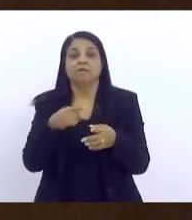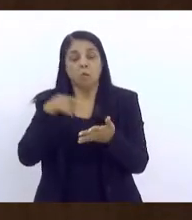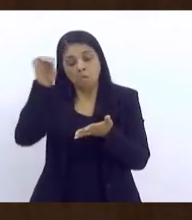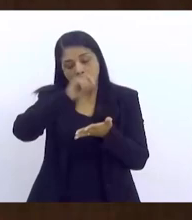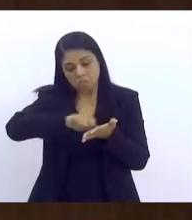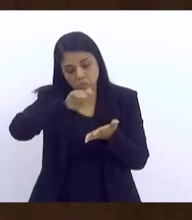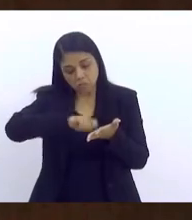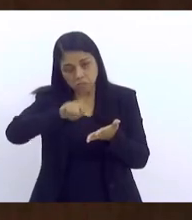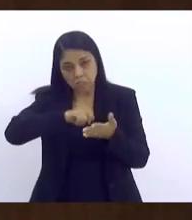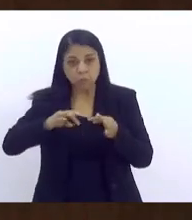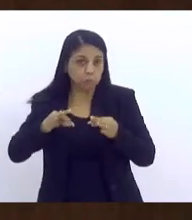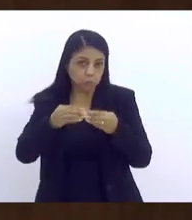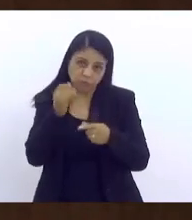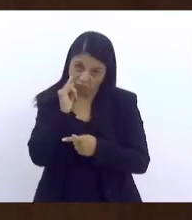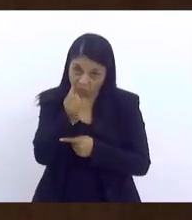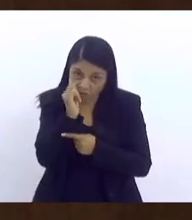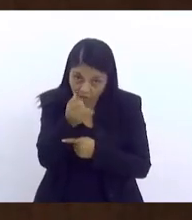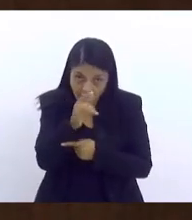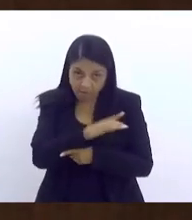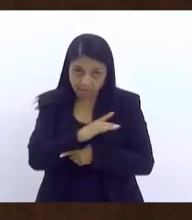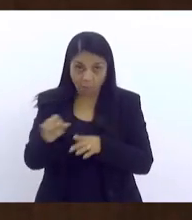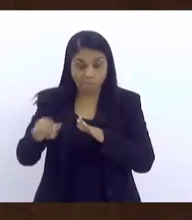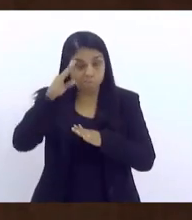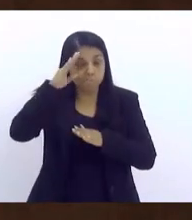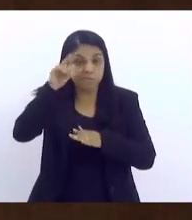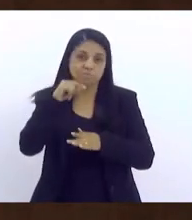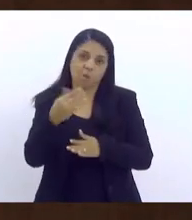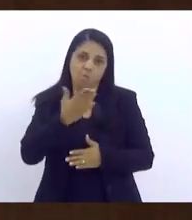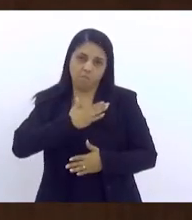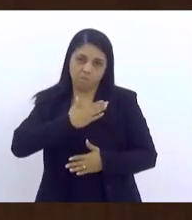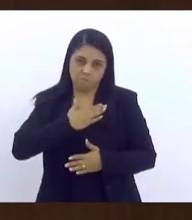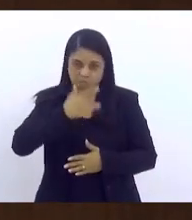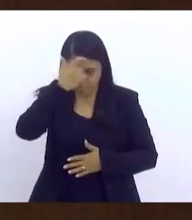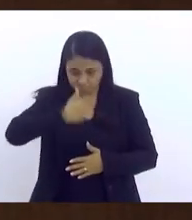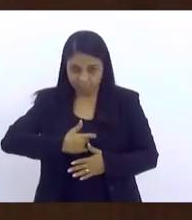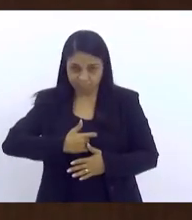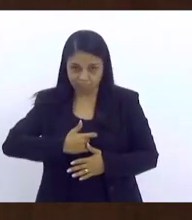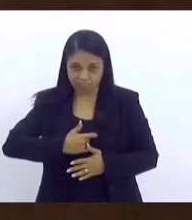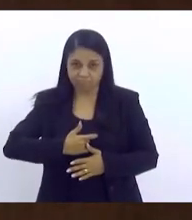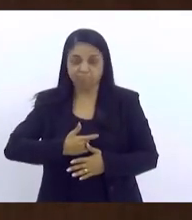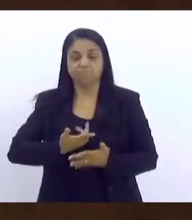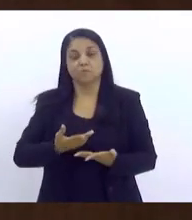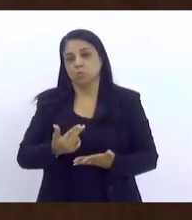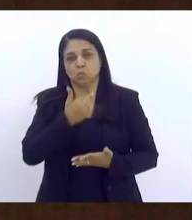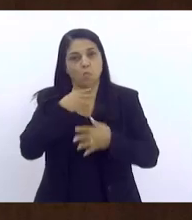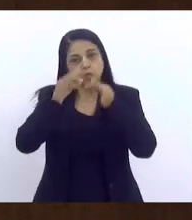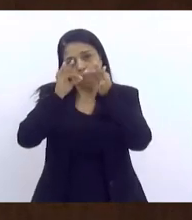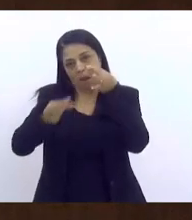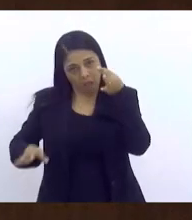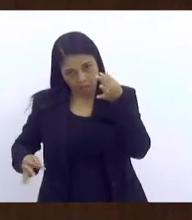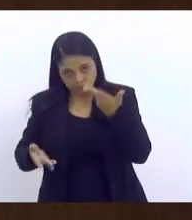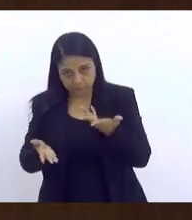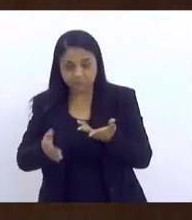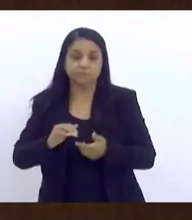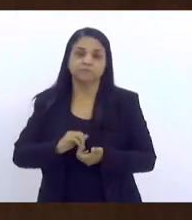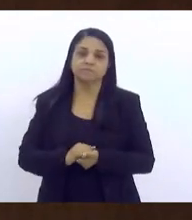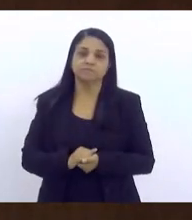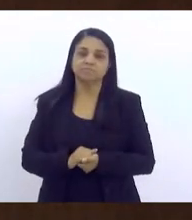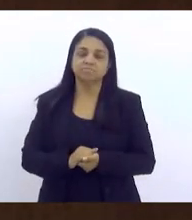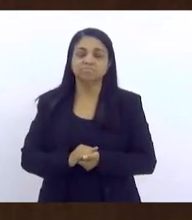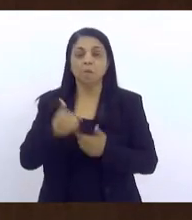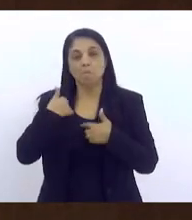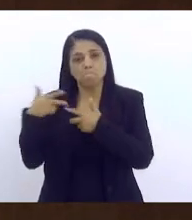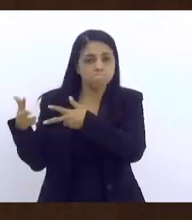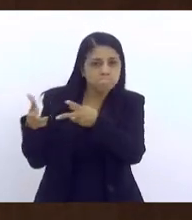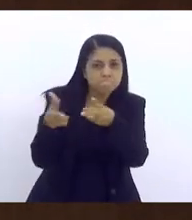que eu vou falar para vocês, o principal, para mim, que eu não posso me prolongar. eu vejo,